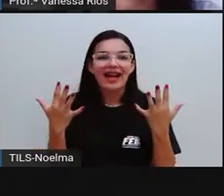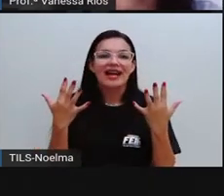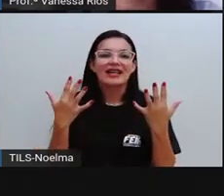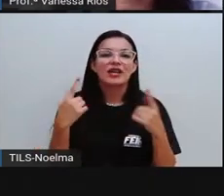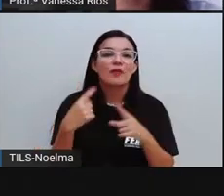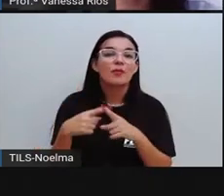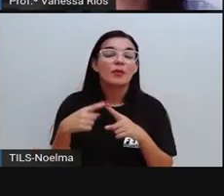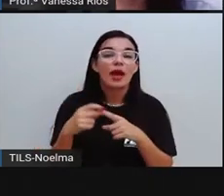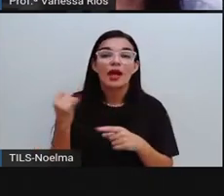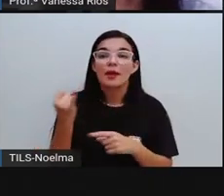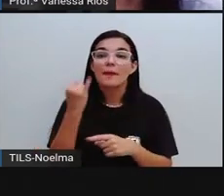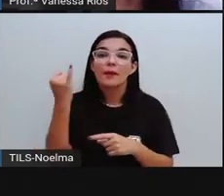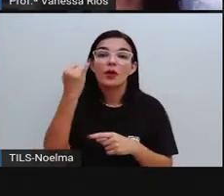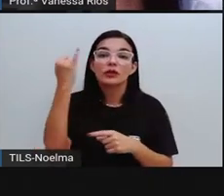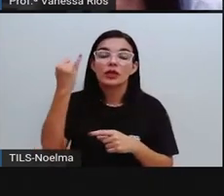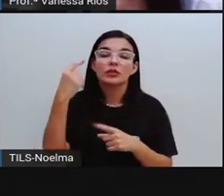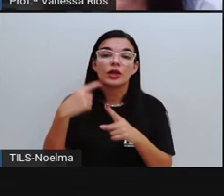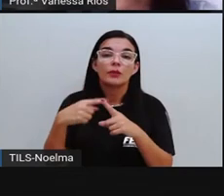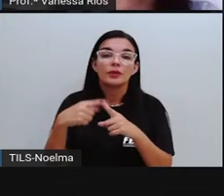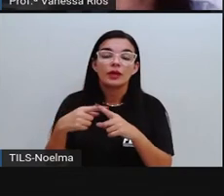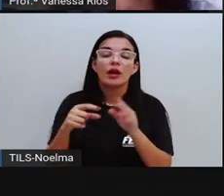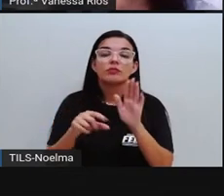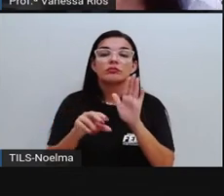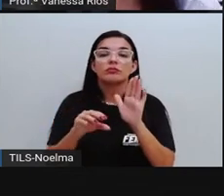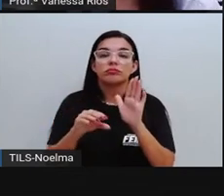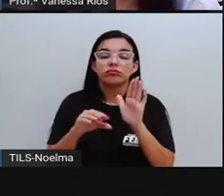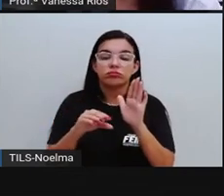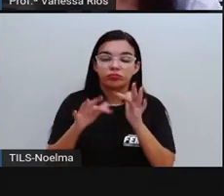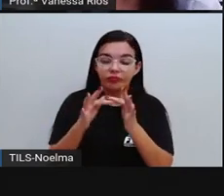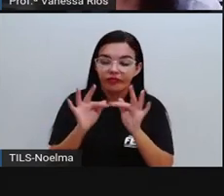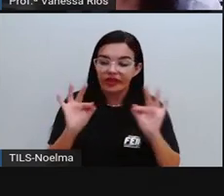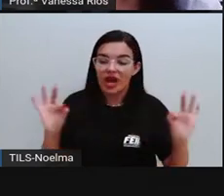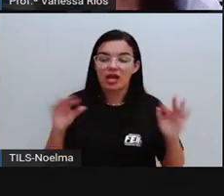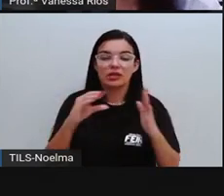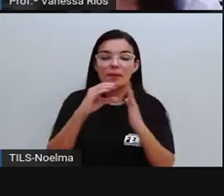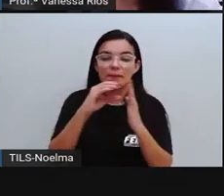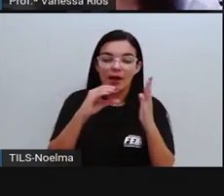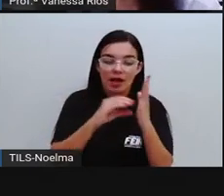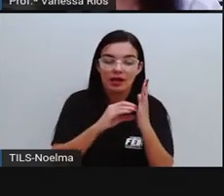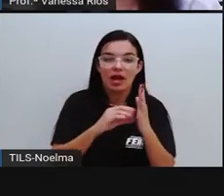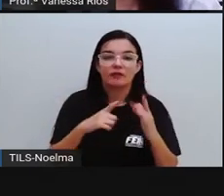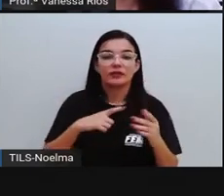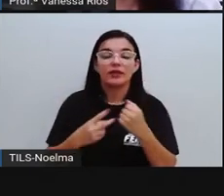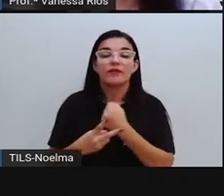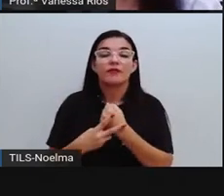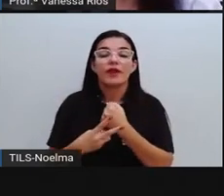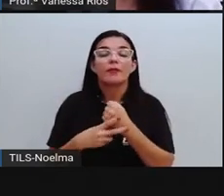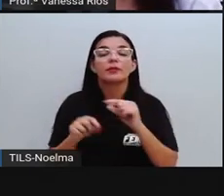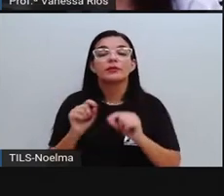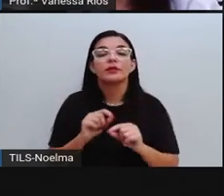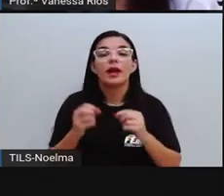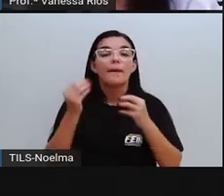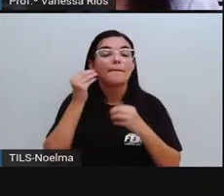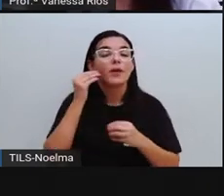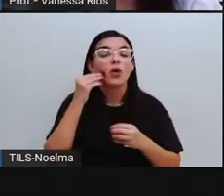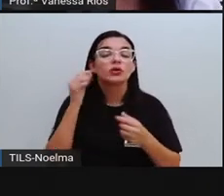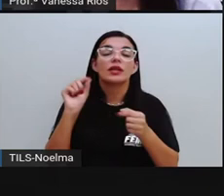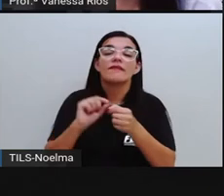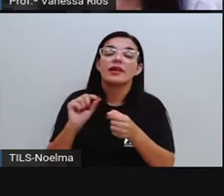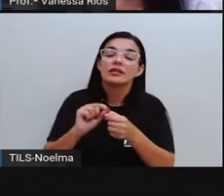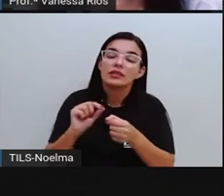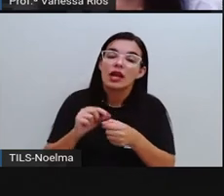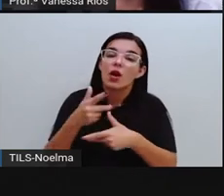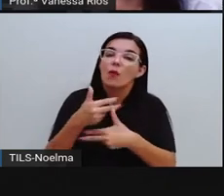essenciais na construção das frases, dos parágrafos, porque elas expressam ações,